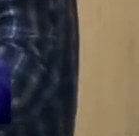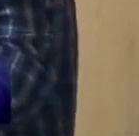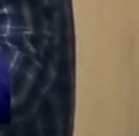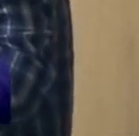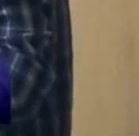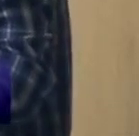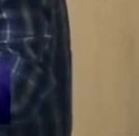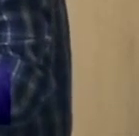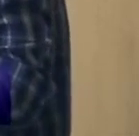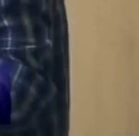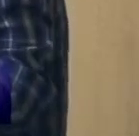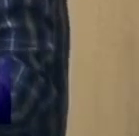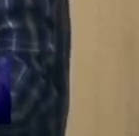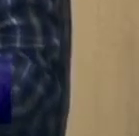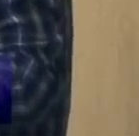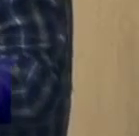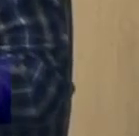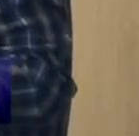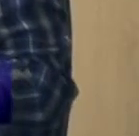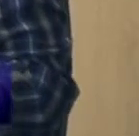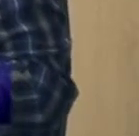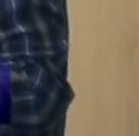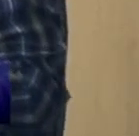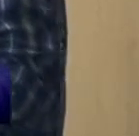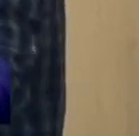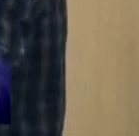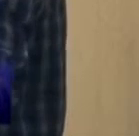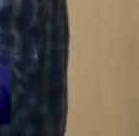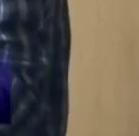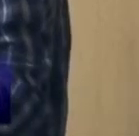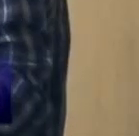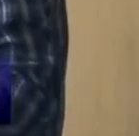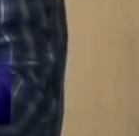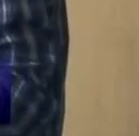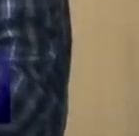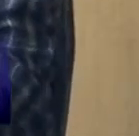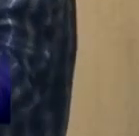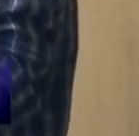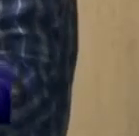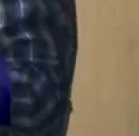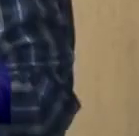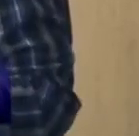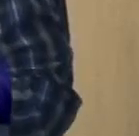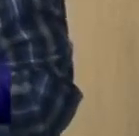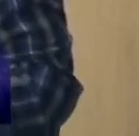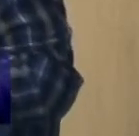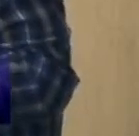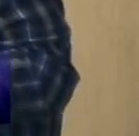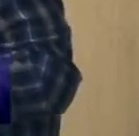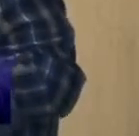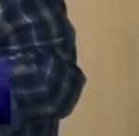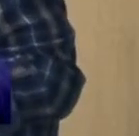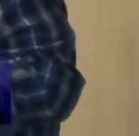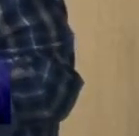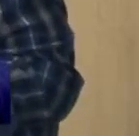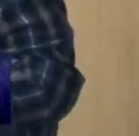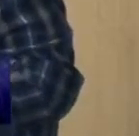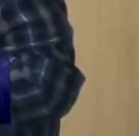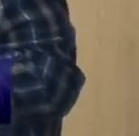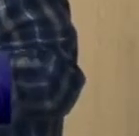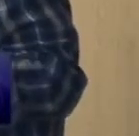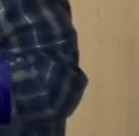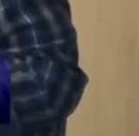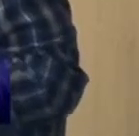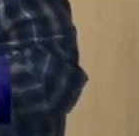isso é um absurdo eu venho aqui quantas vezes for quantas vezes preciso for mas eu venho aqui pedir